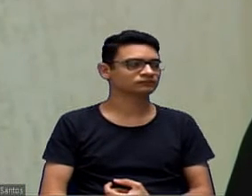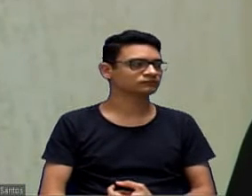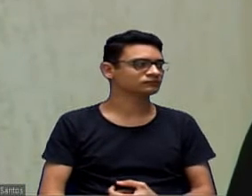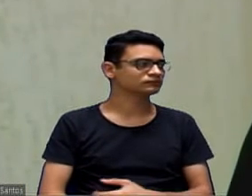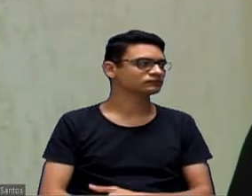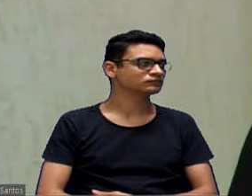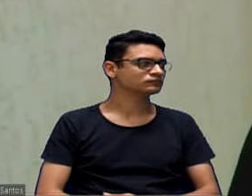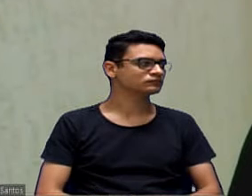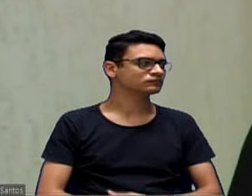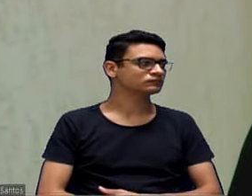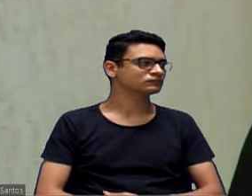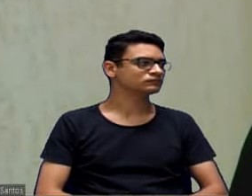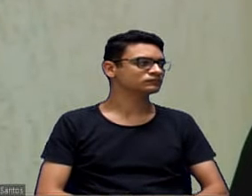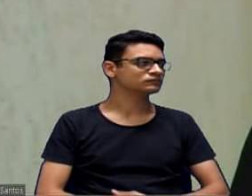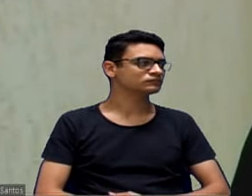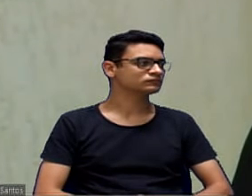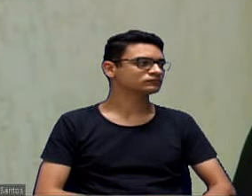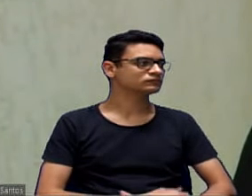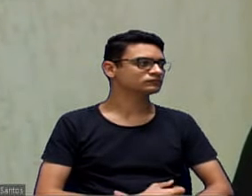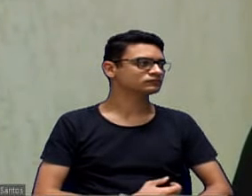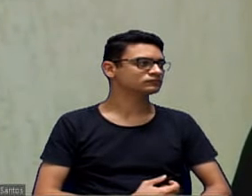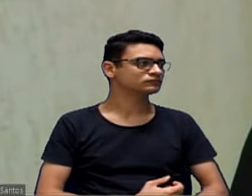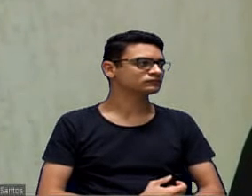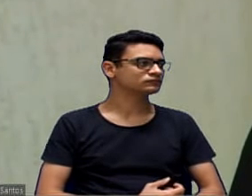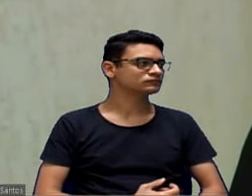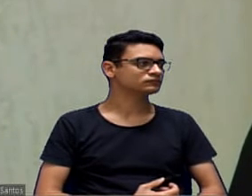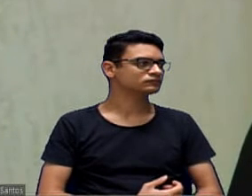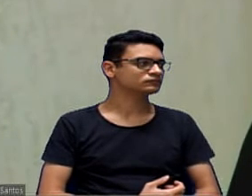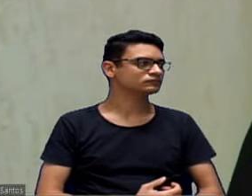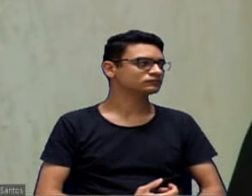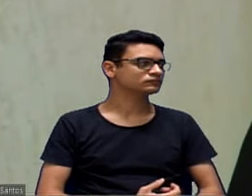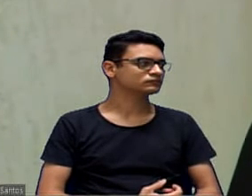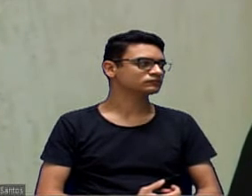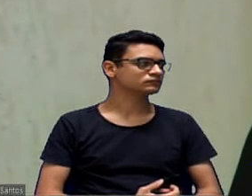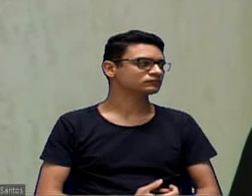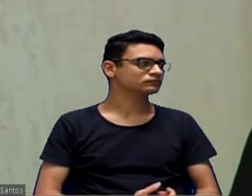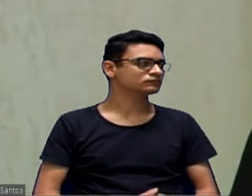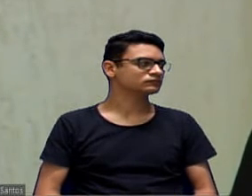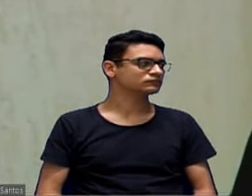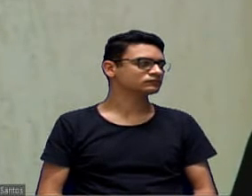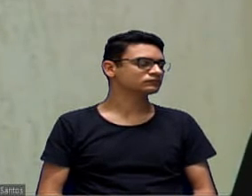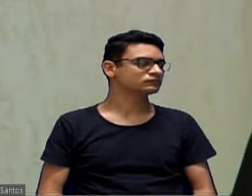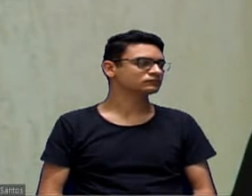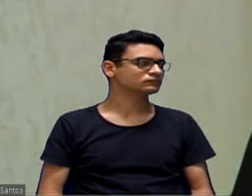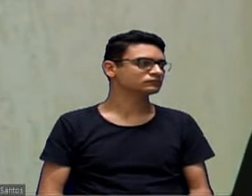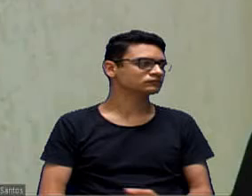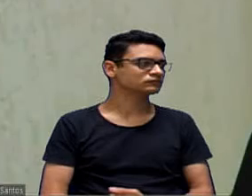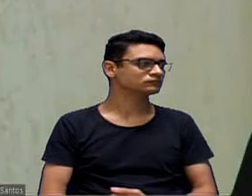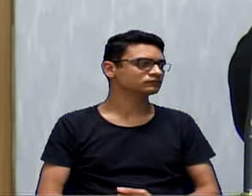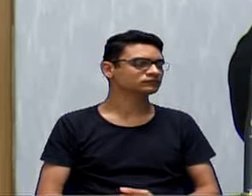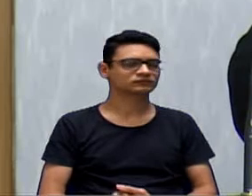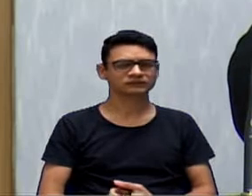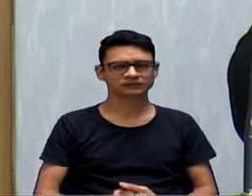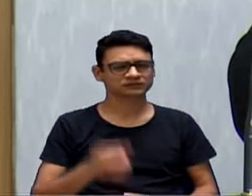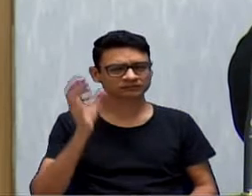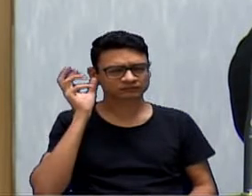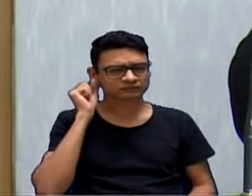A gente está sem som.